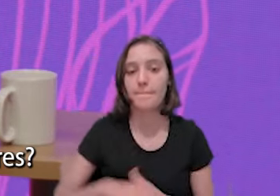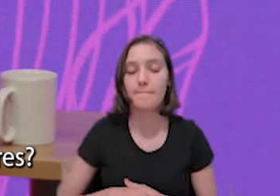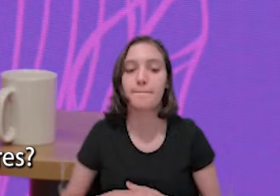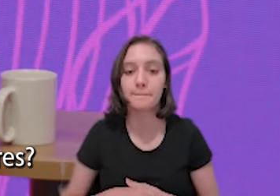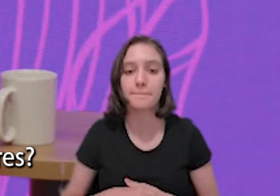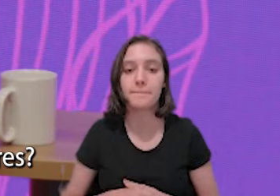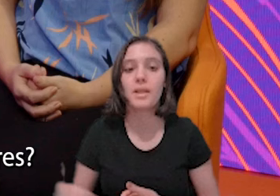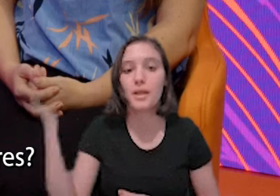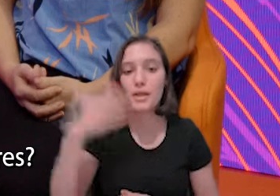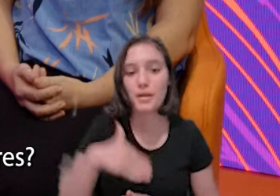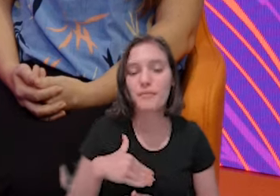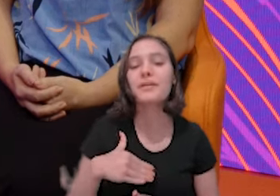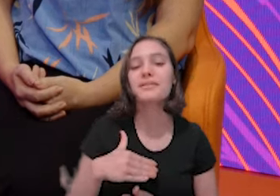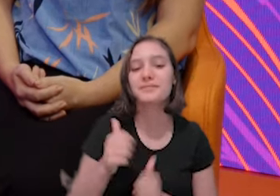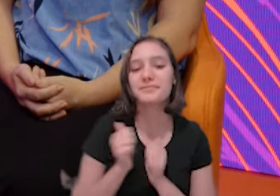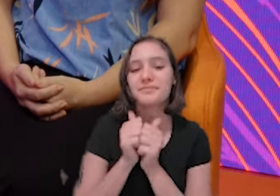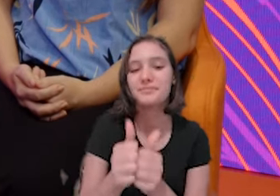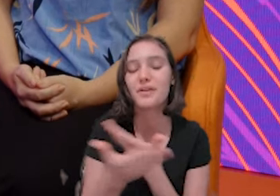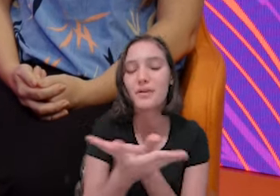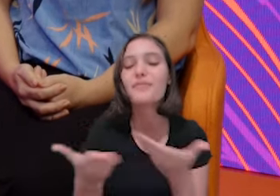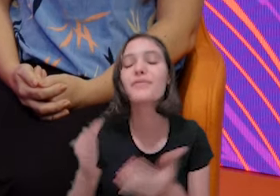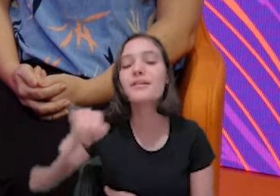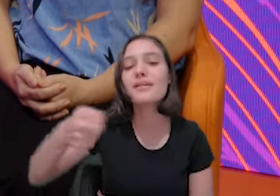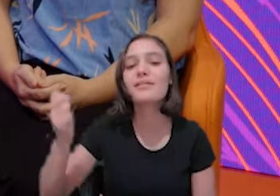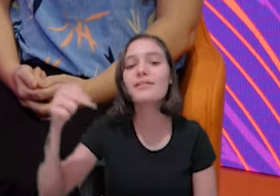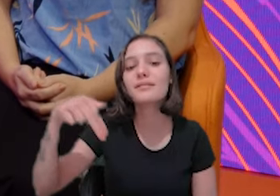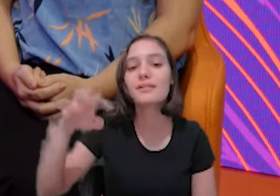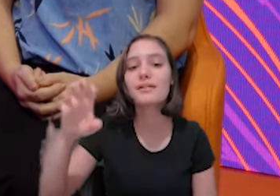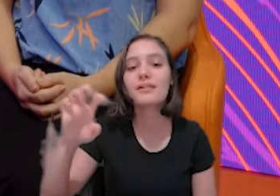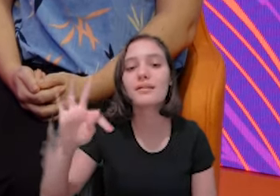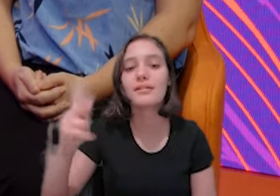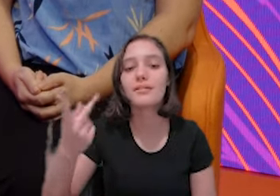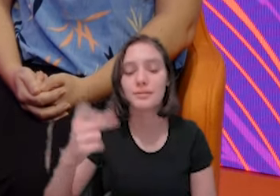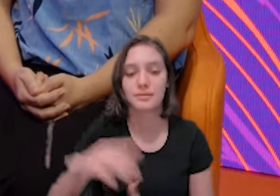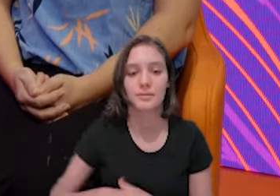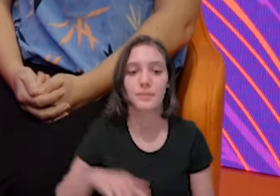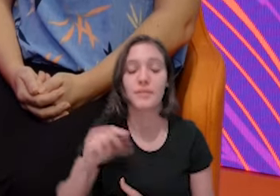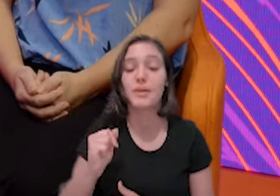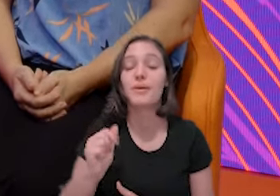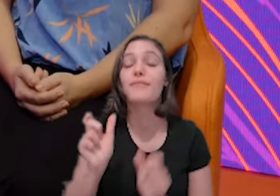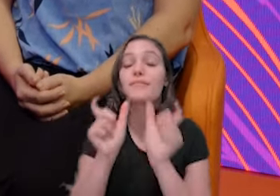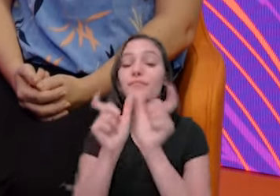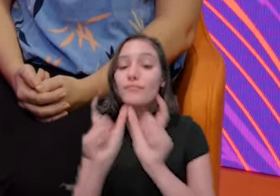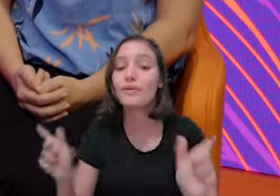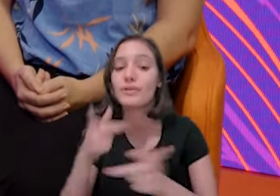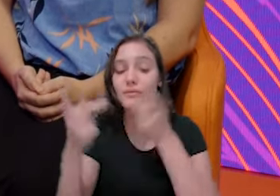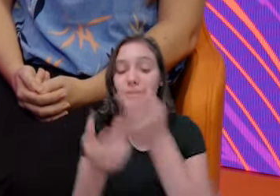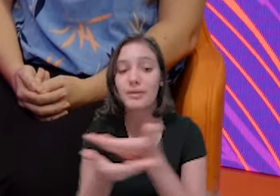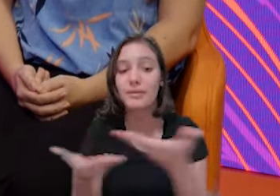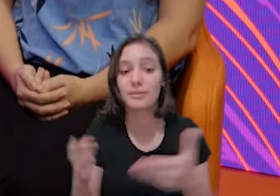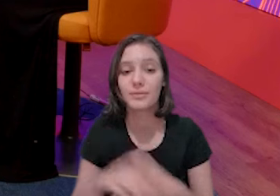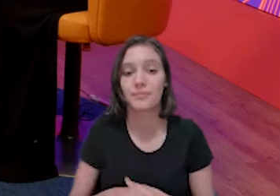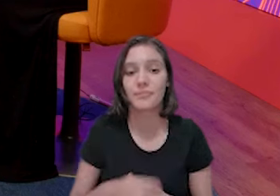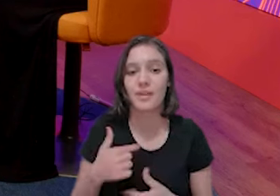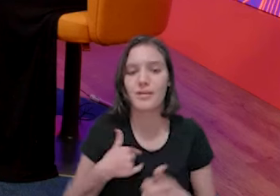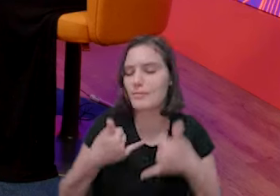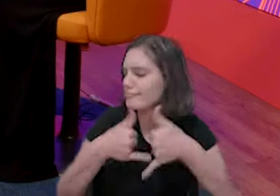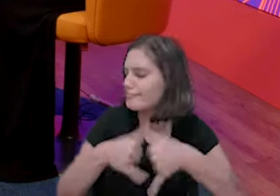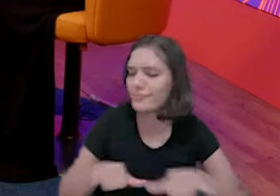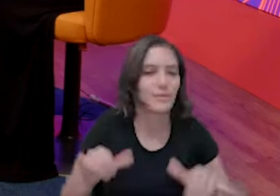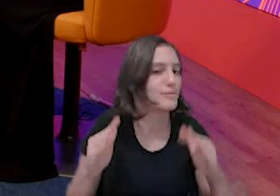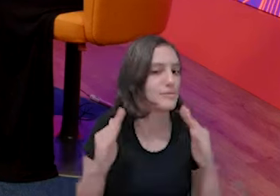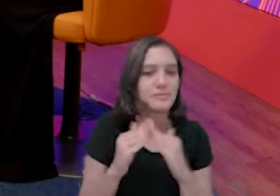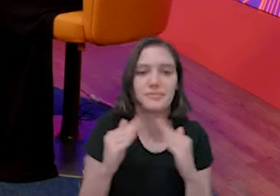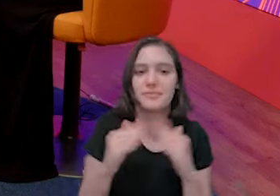manda para as mulheres? Não fique em casa. Ah, trabalha, adora essa mulher, gente. Vai lá trabalhar na imobiliária.